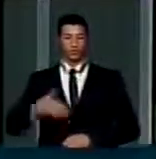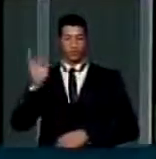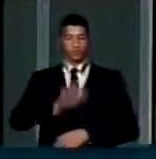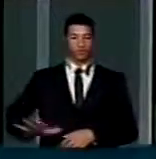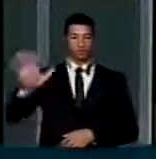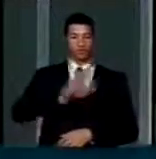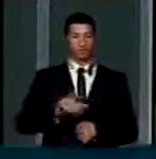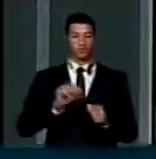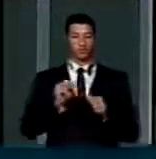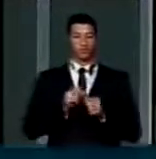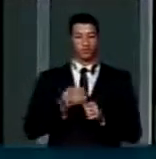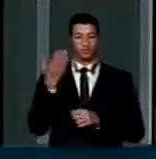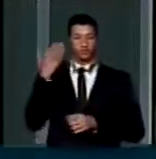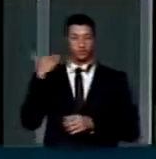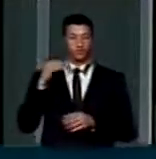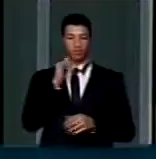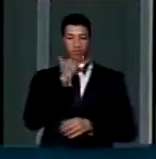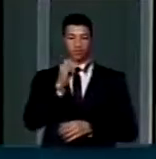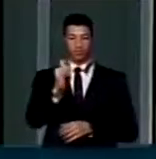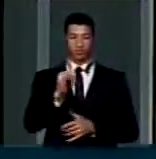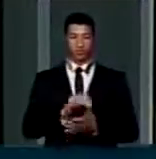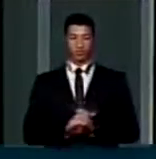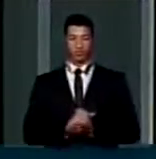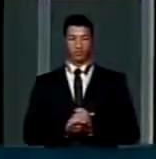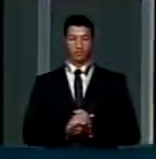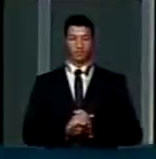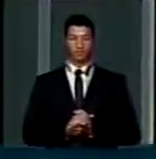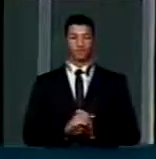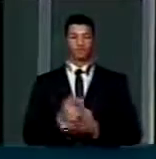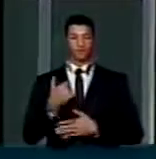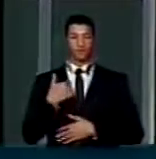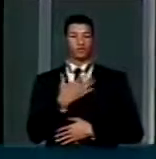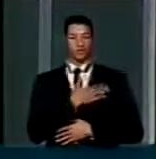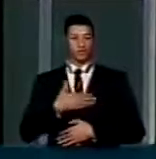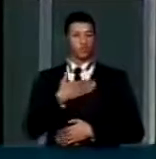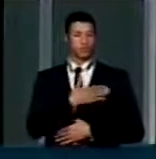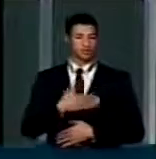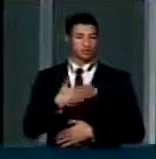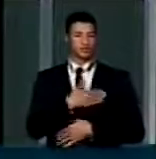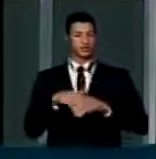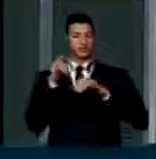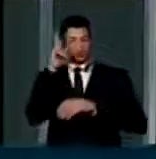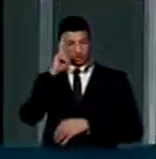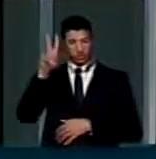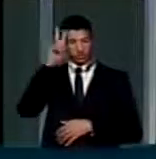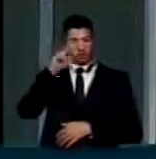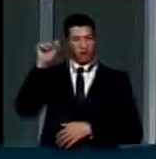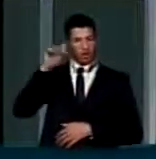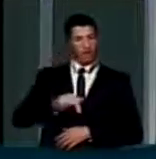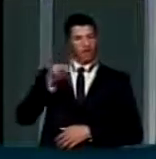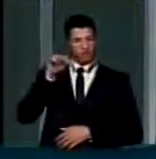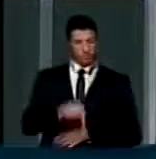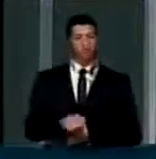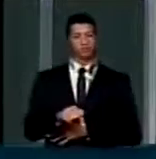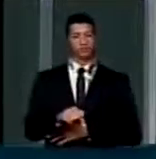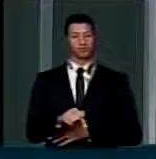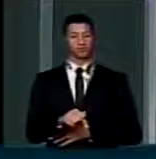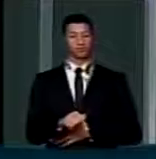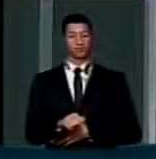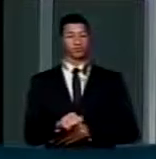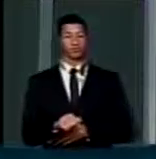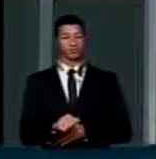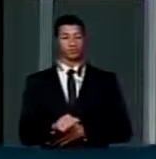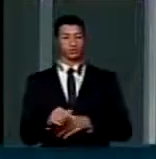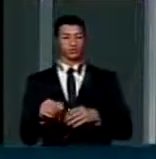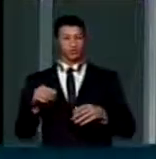afeitos à questão energética. Eu gostaria de lembrar aqui o